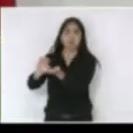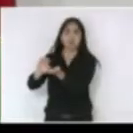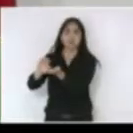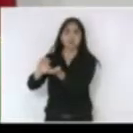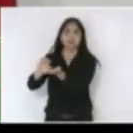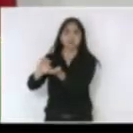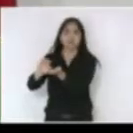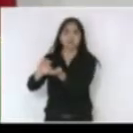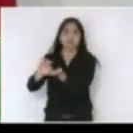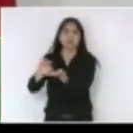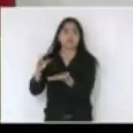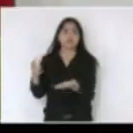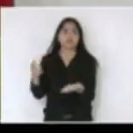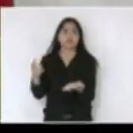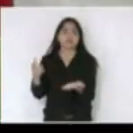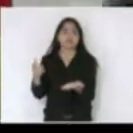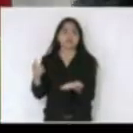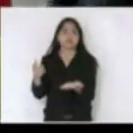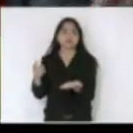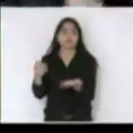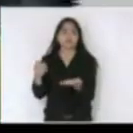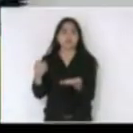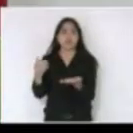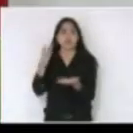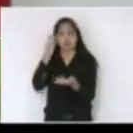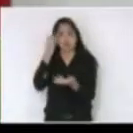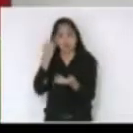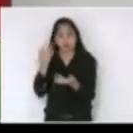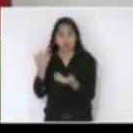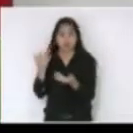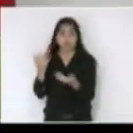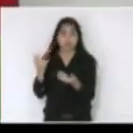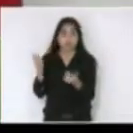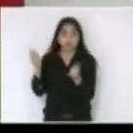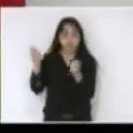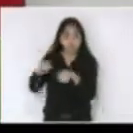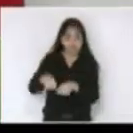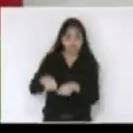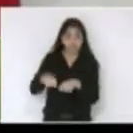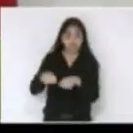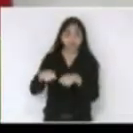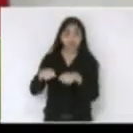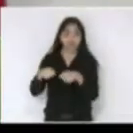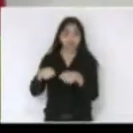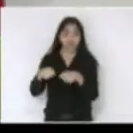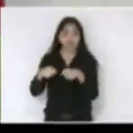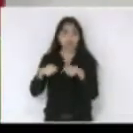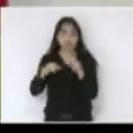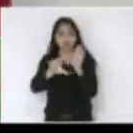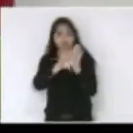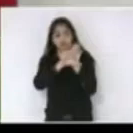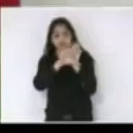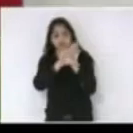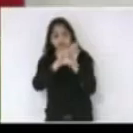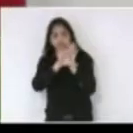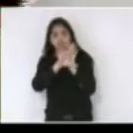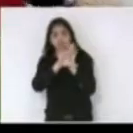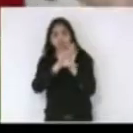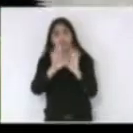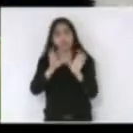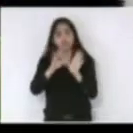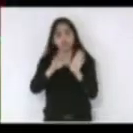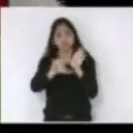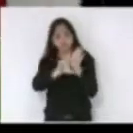creio que não é esse o valor necessário para reformar todas essas redes prevista em lei nós podíamos ter isso